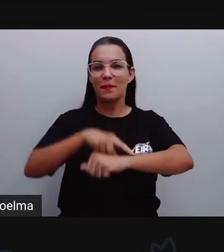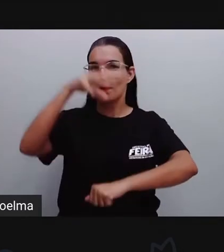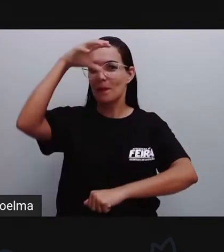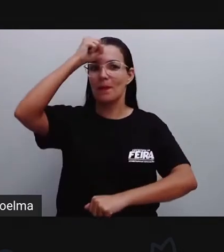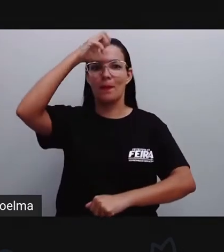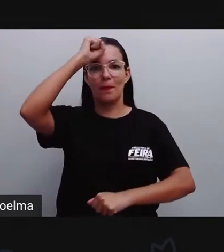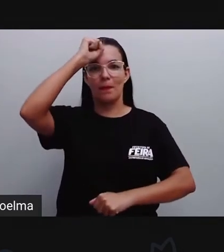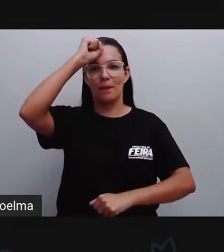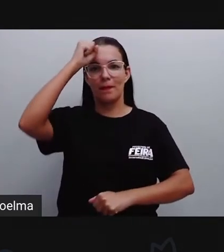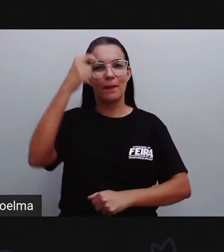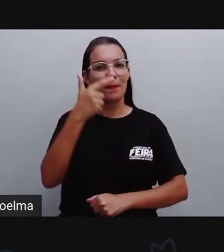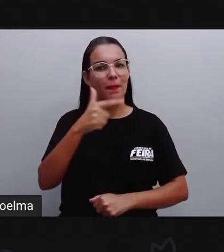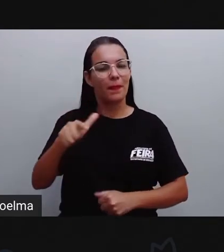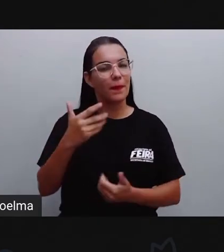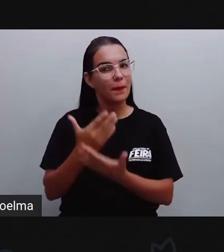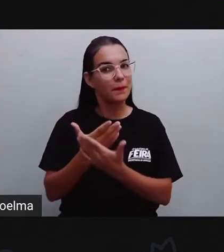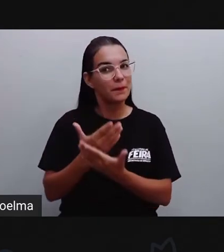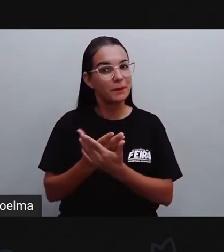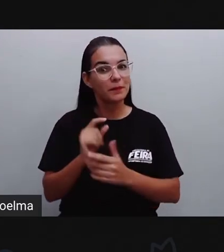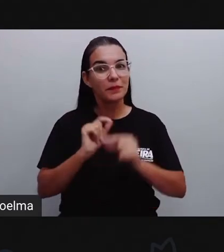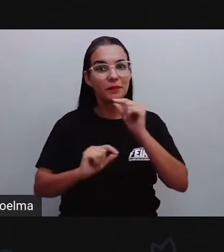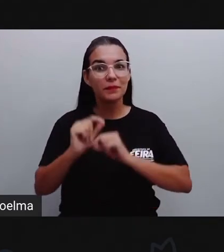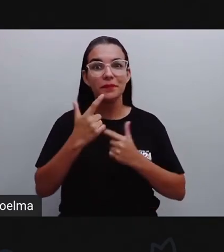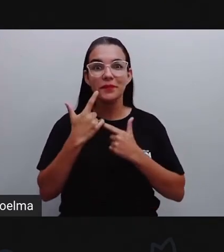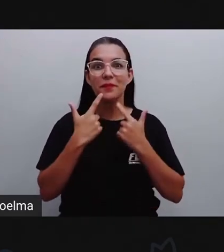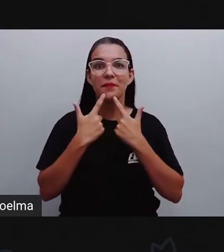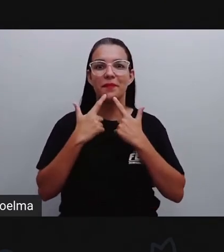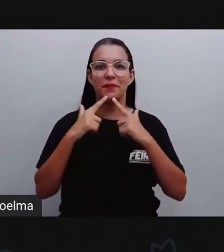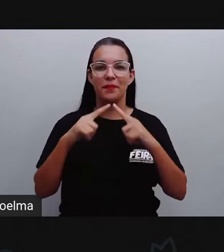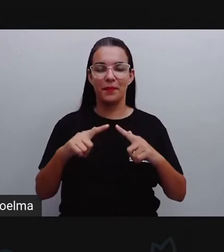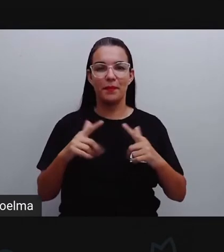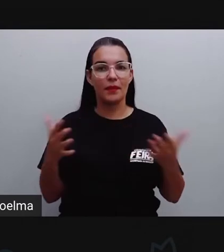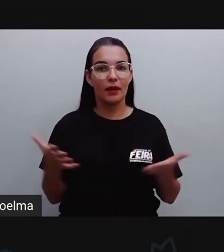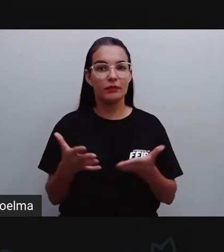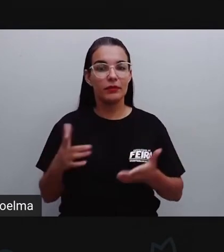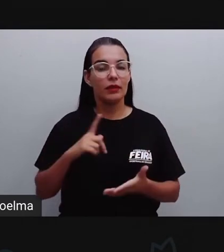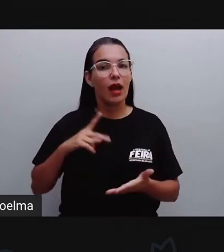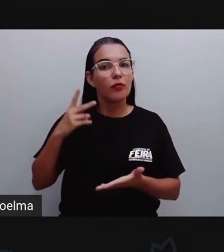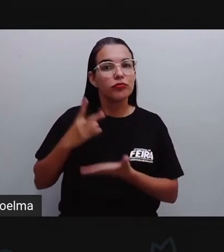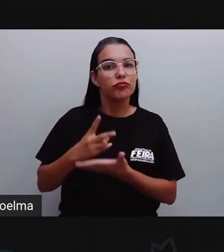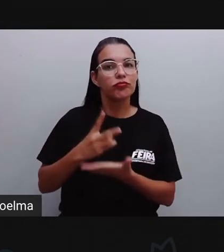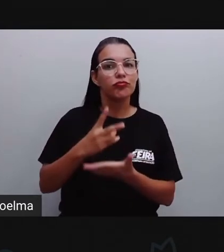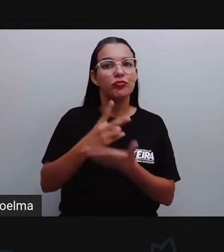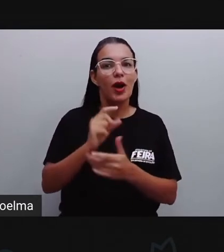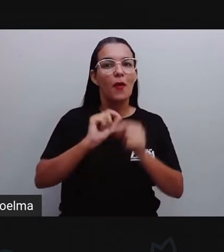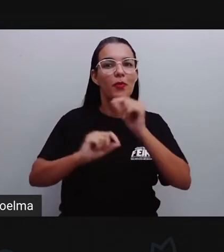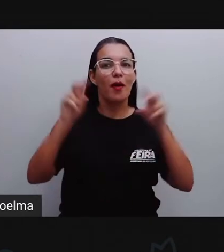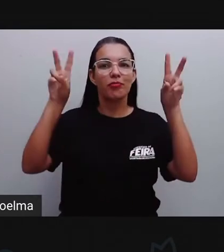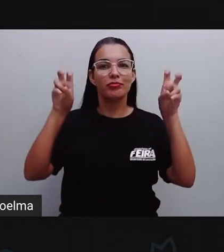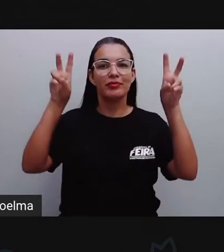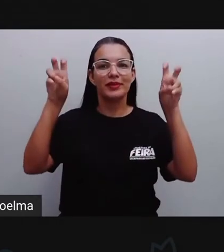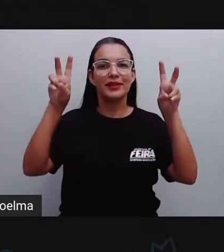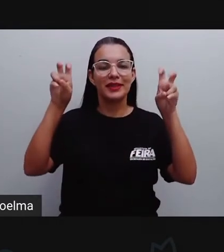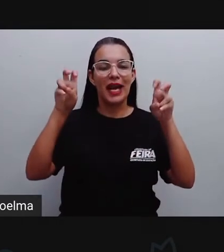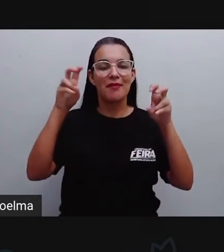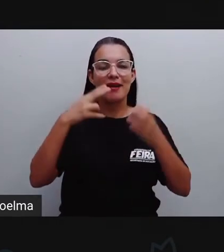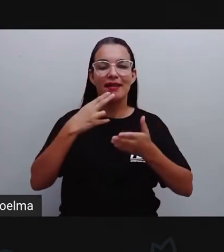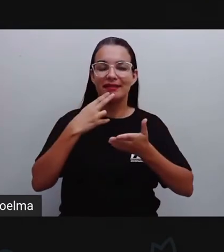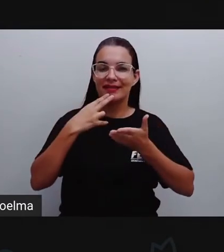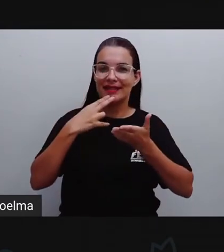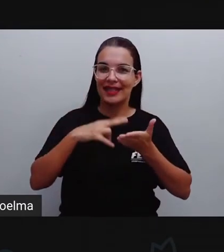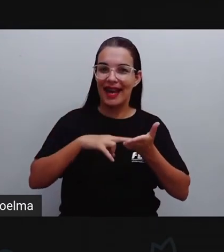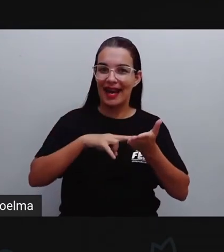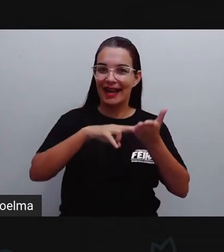muito aprendizado, mais uma aula, aula de linguagens. Hoje nós vamos dar seguimento ao assunto que a gente viu aí